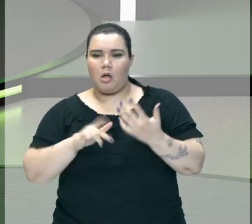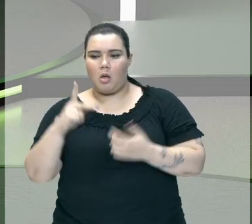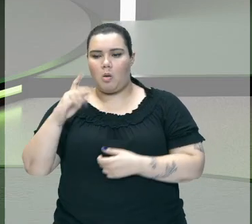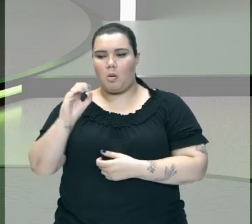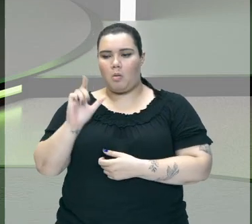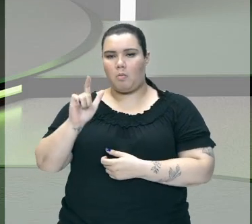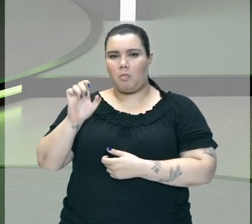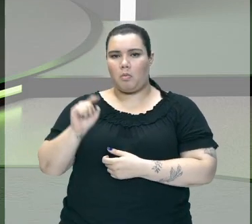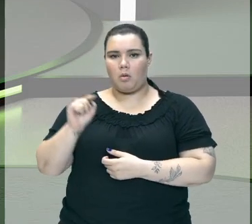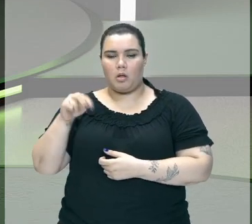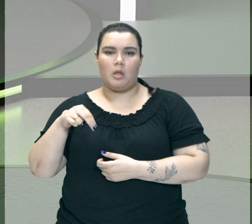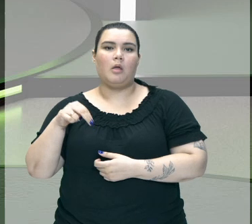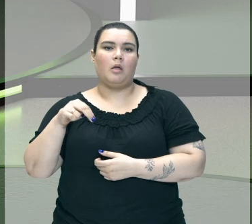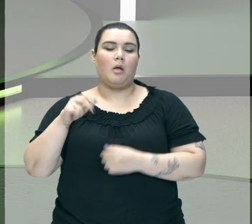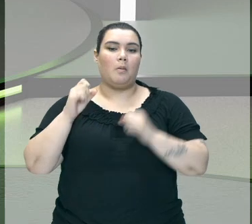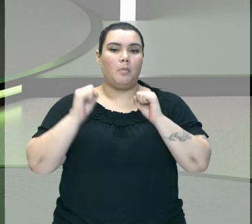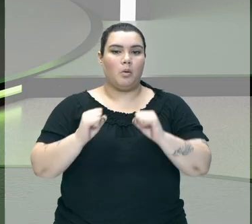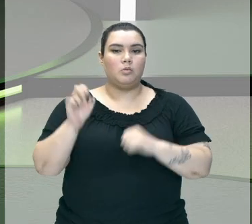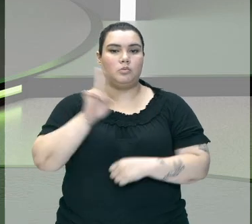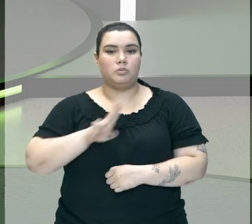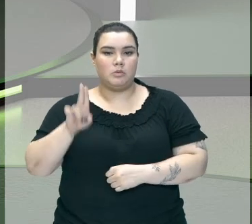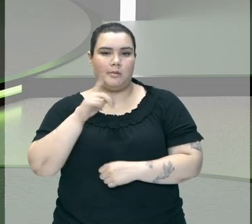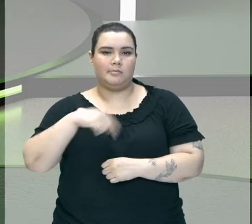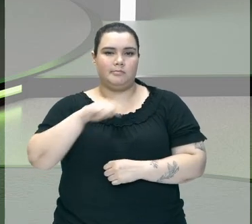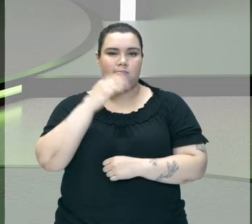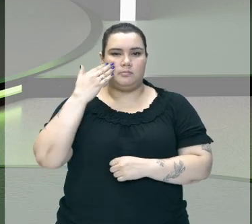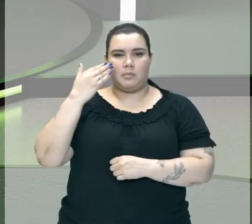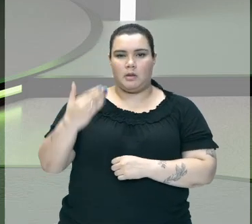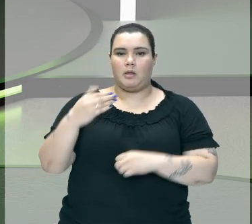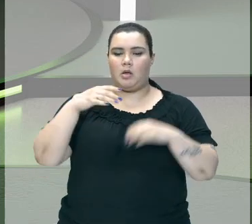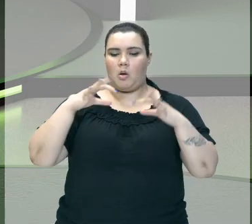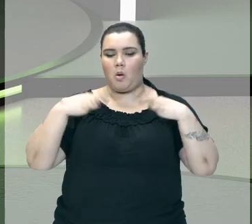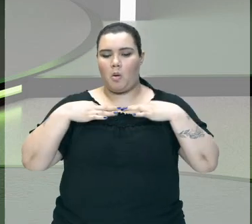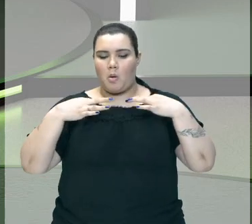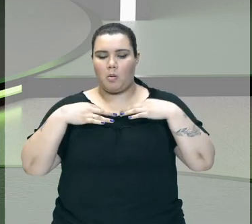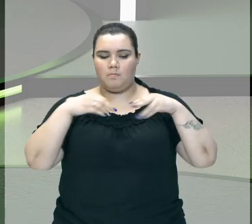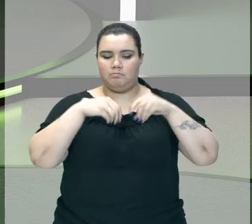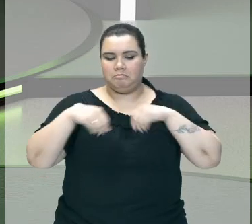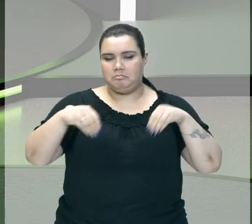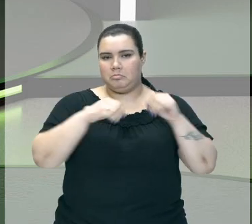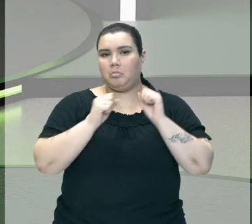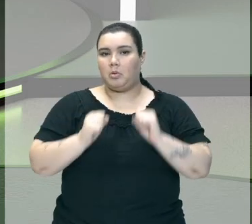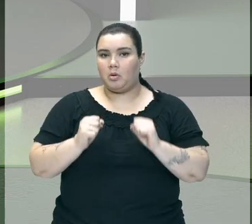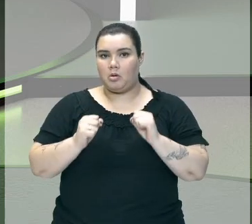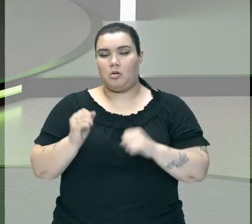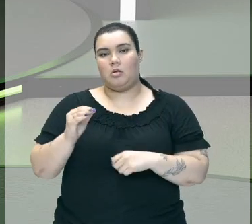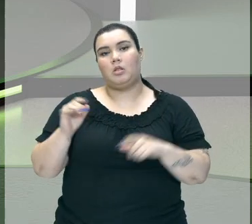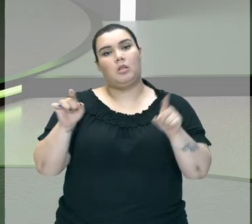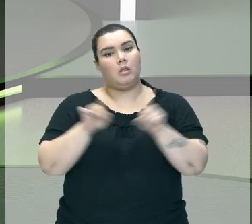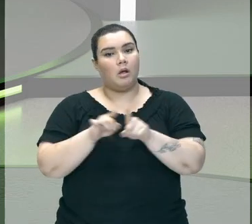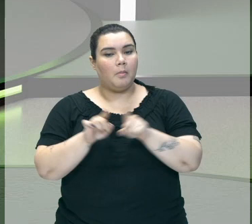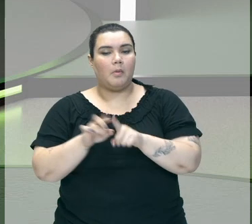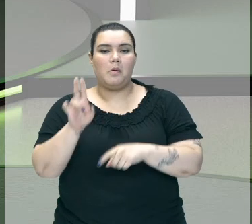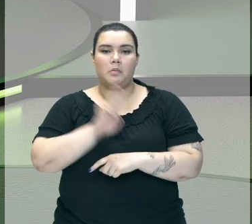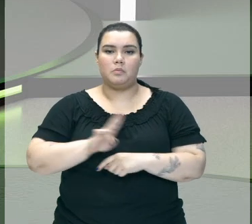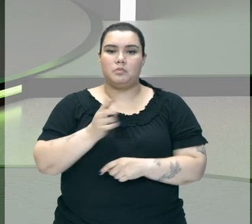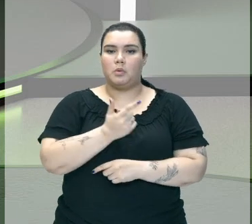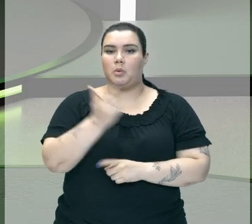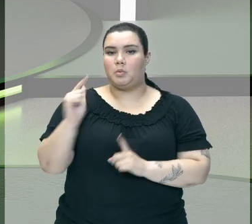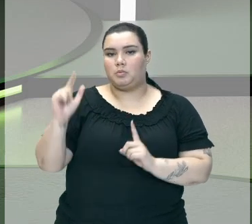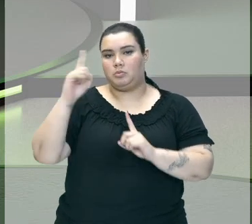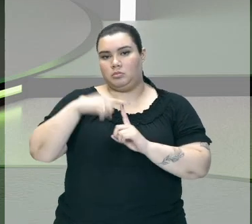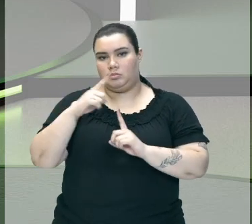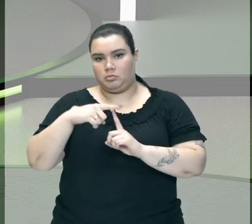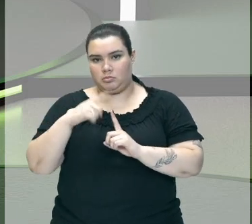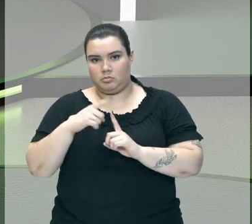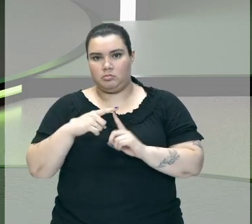usados Tanto ali Como você acabou de ver Nos tecidos Mas também Podem ser utilizados De outras formas Seja na